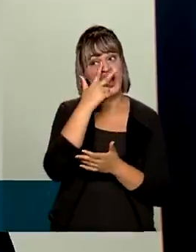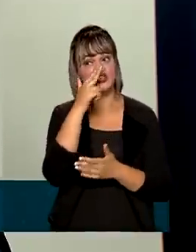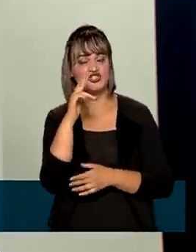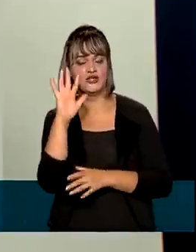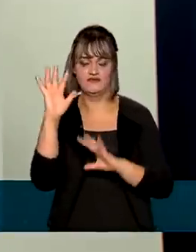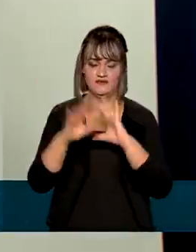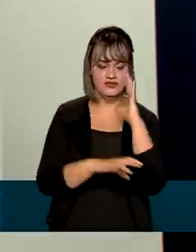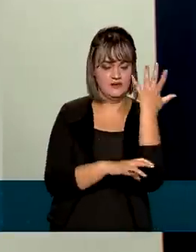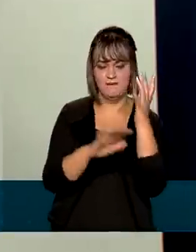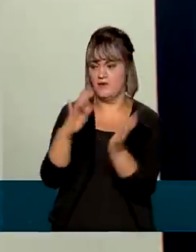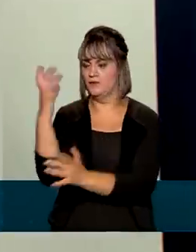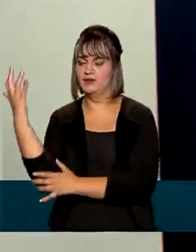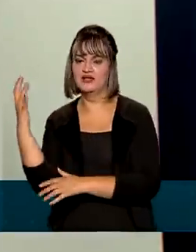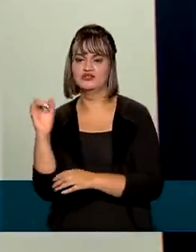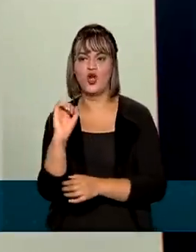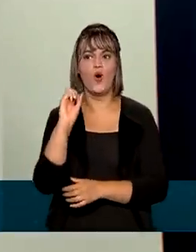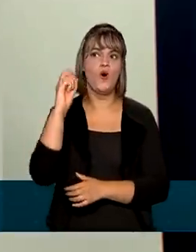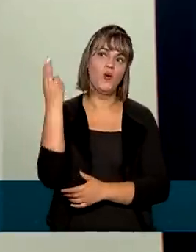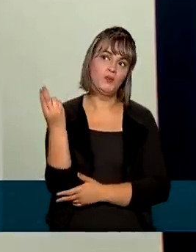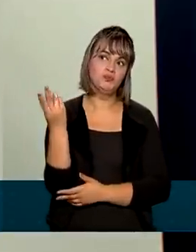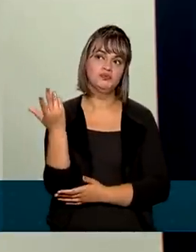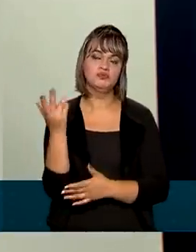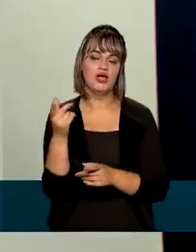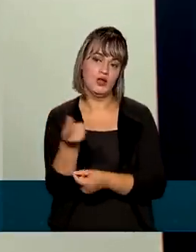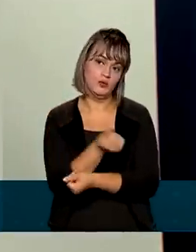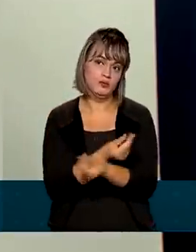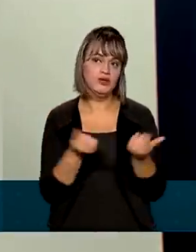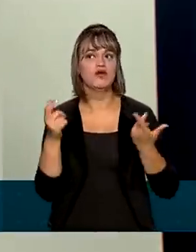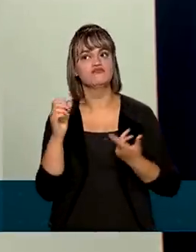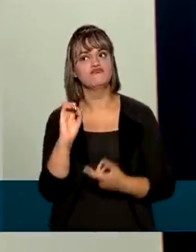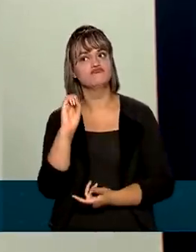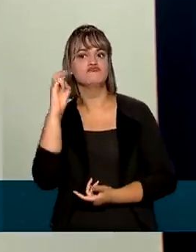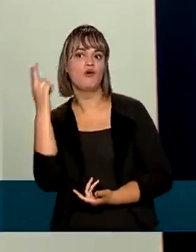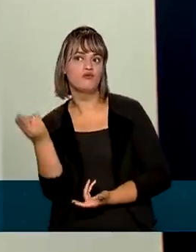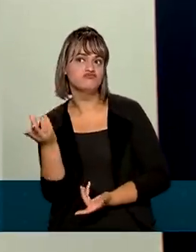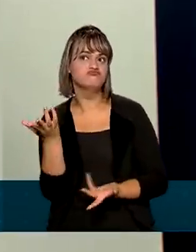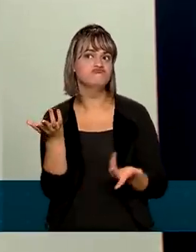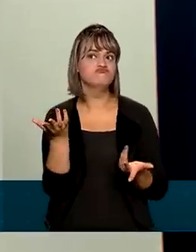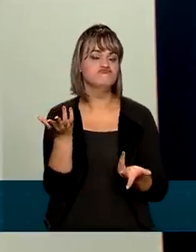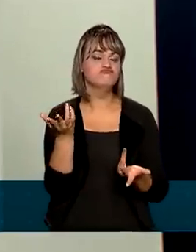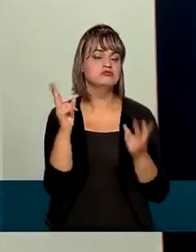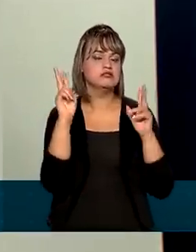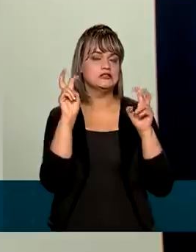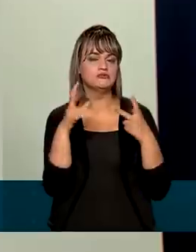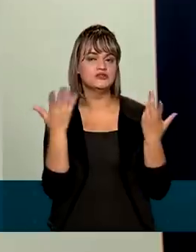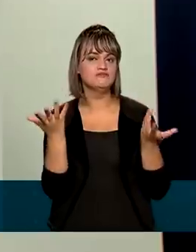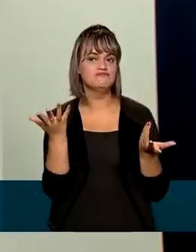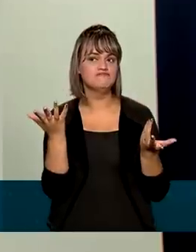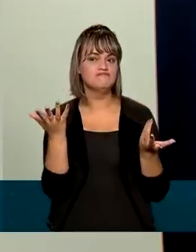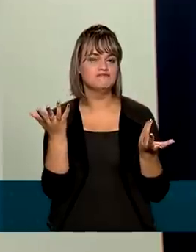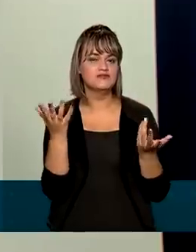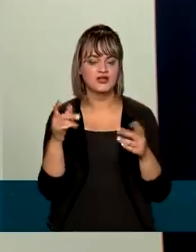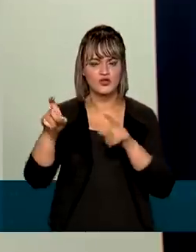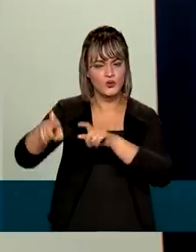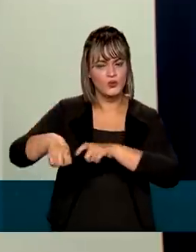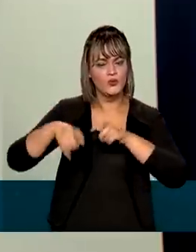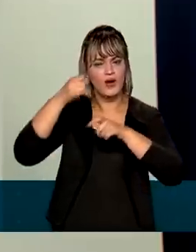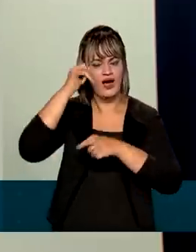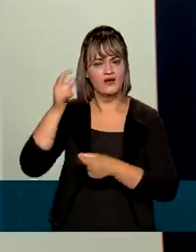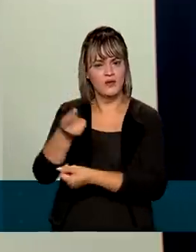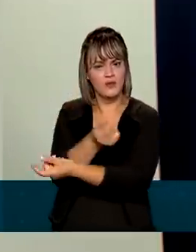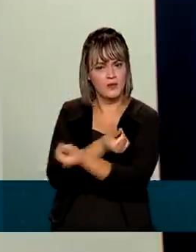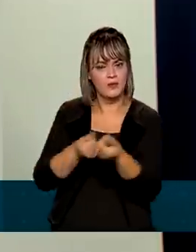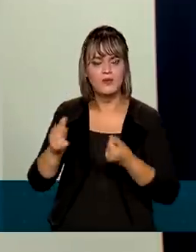meio ambiente, outros apostam na questão econômica, outros apostam na questão do agronegócio, da